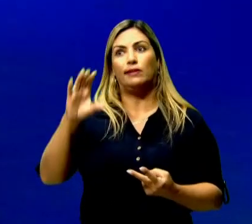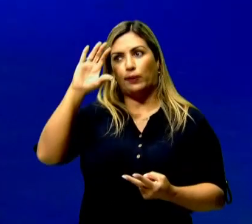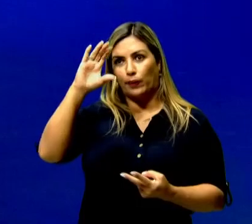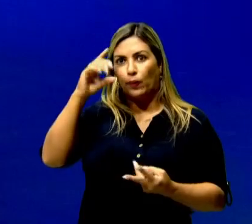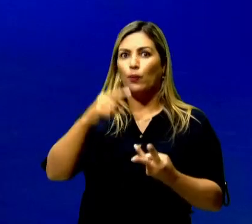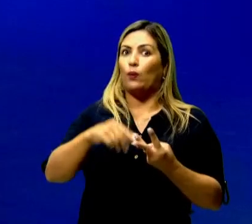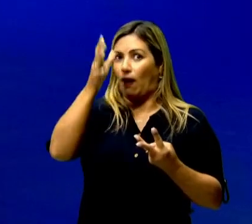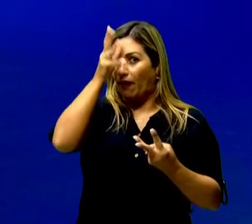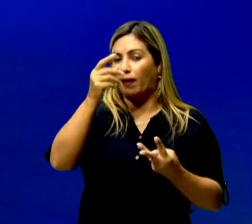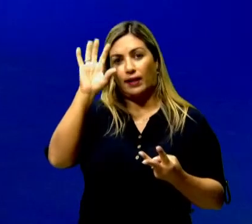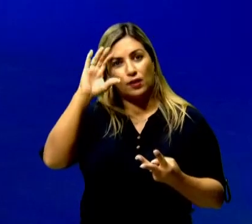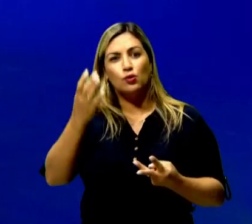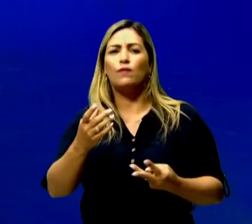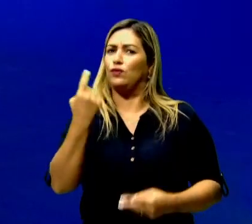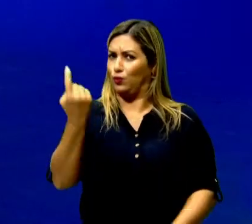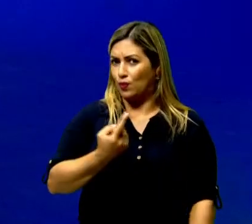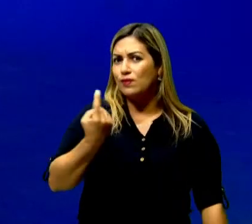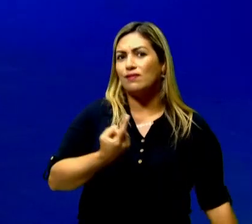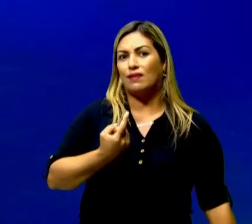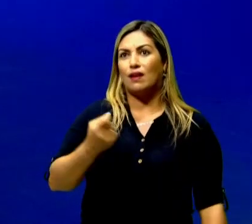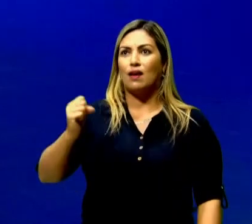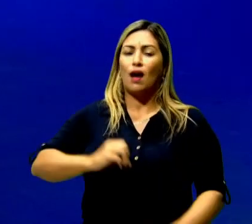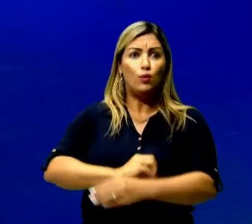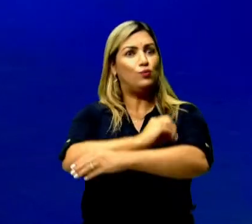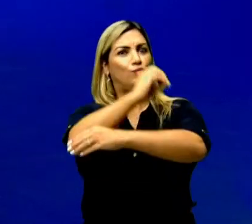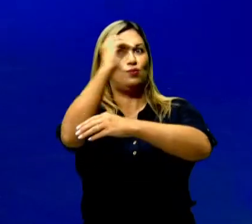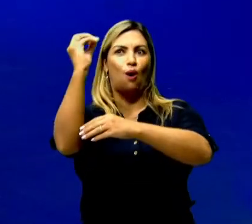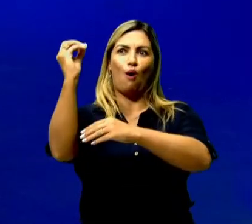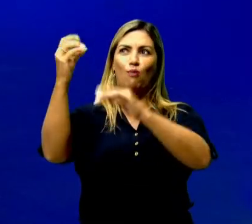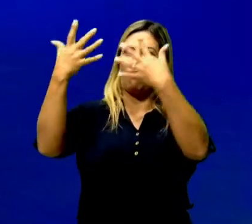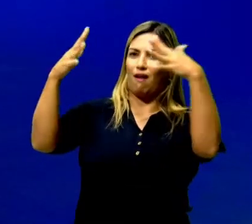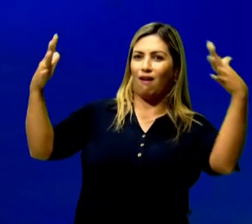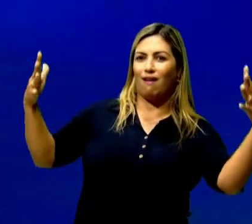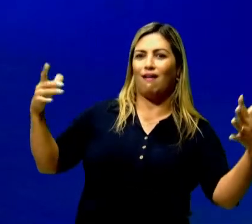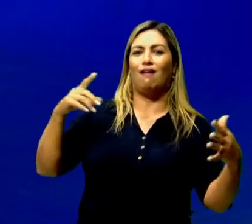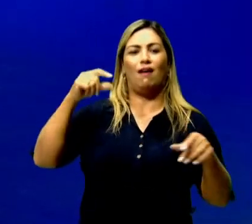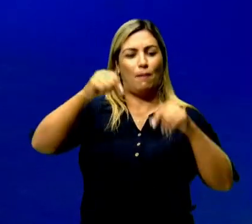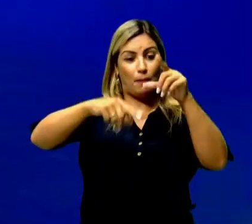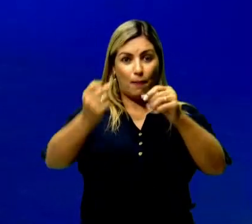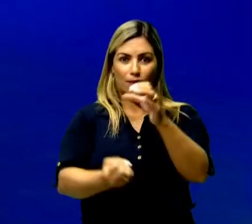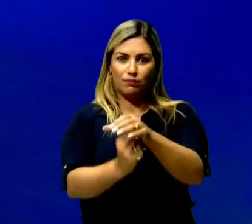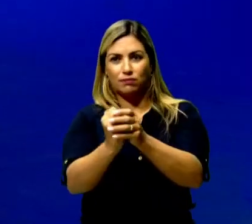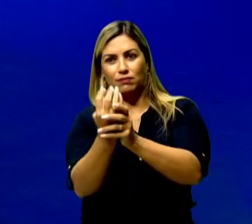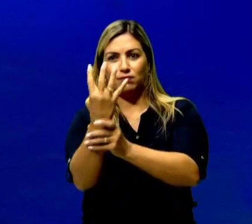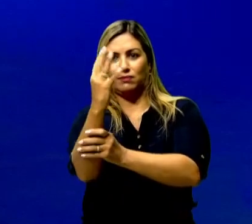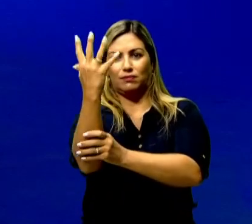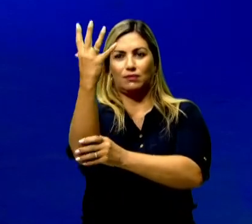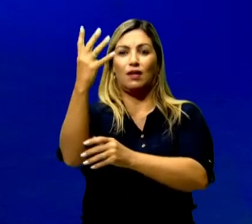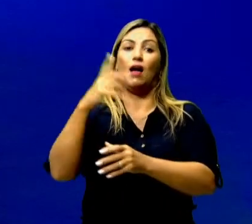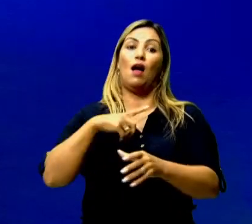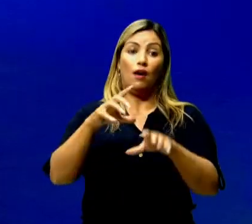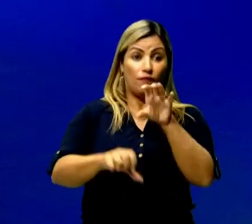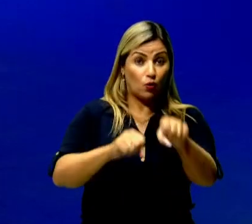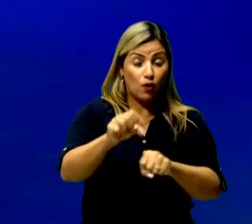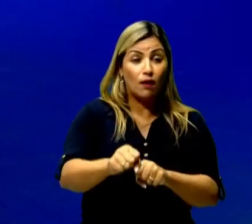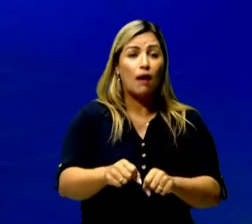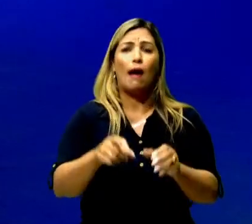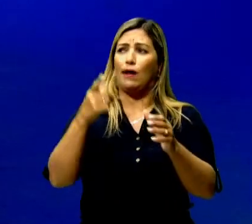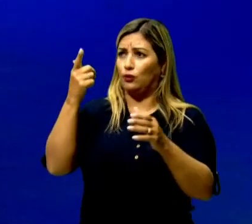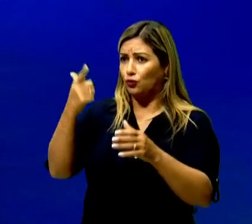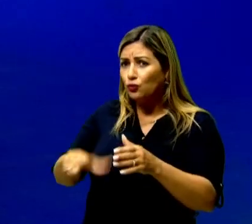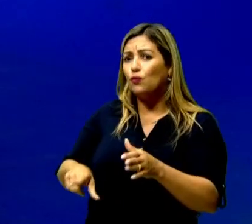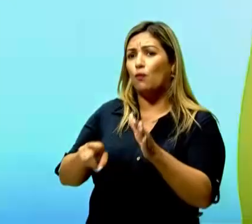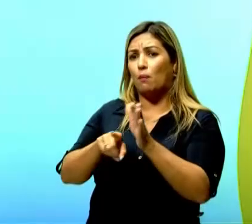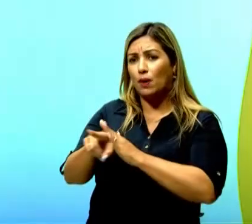Só brilhou, o grão germinou e ela, né? Brotou o trigo e ela foi fazer a colheita. De novo, ela pergunta a seus